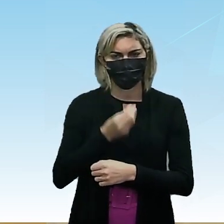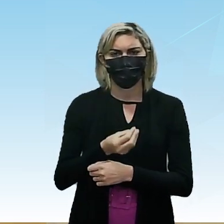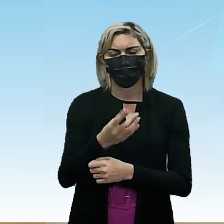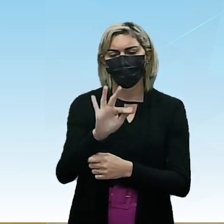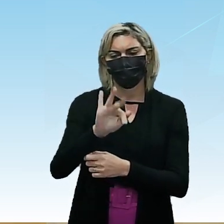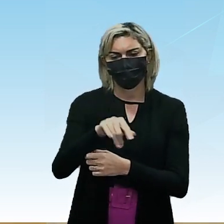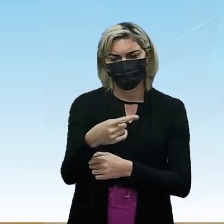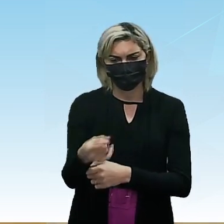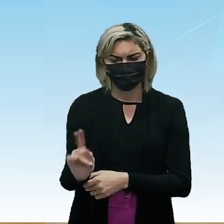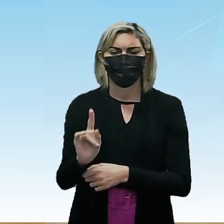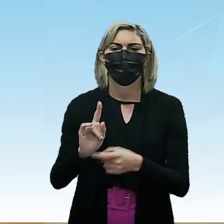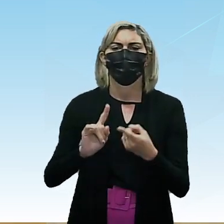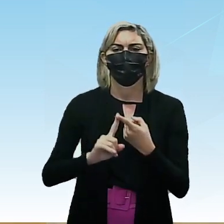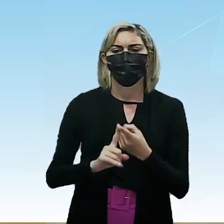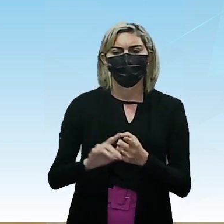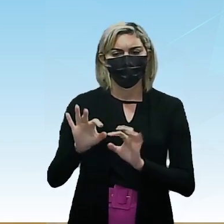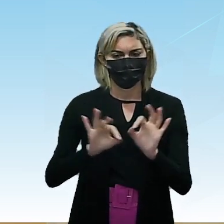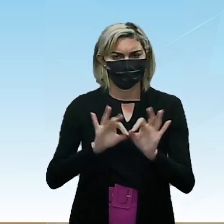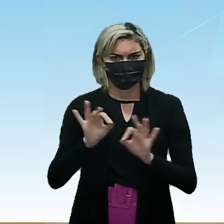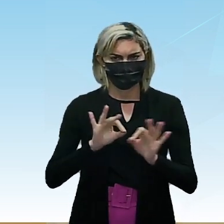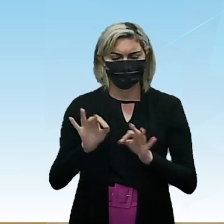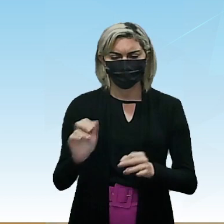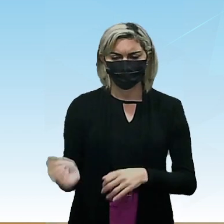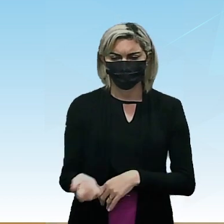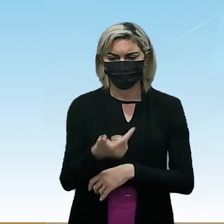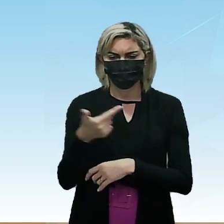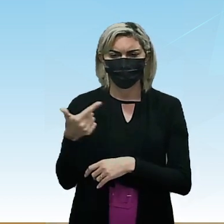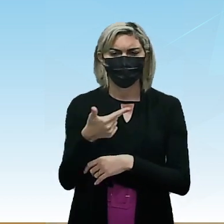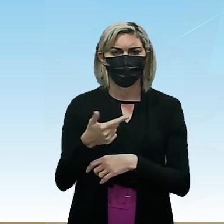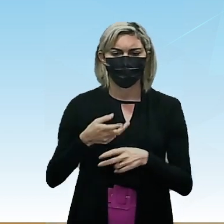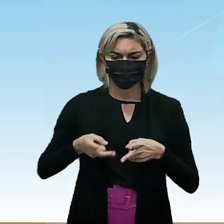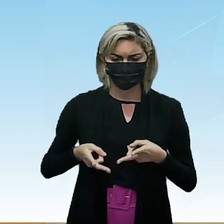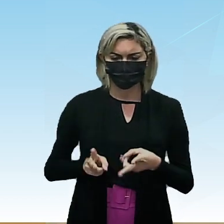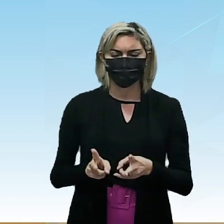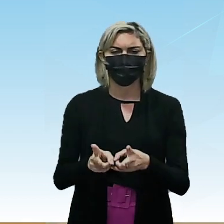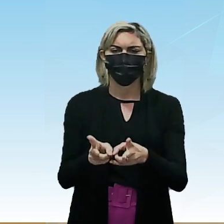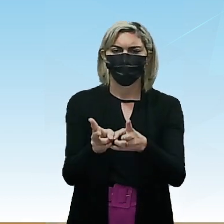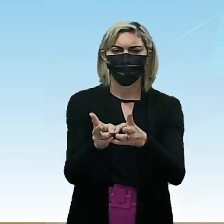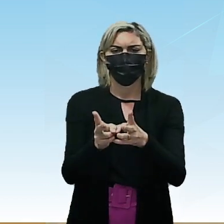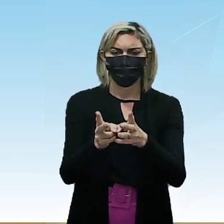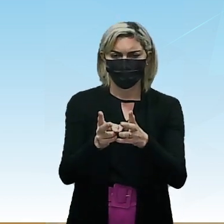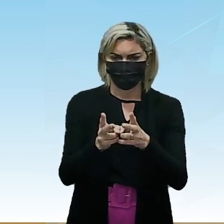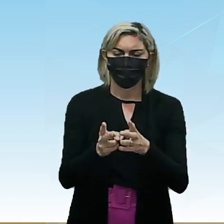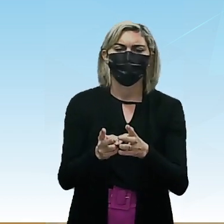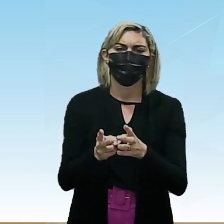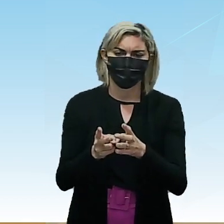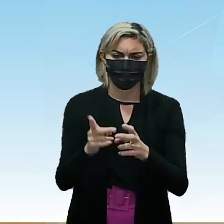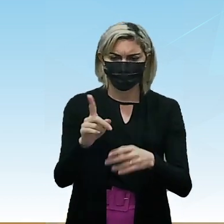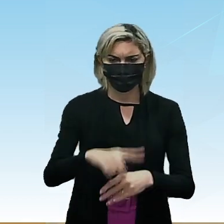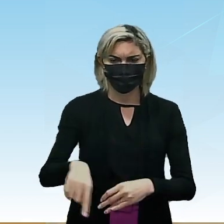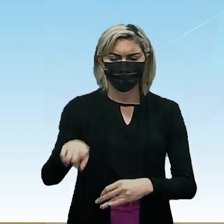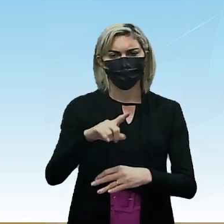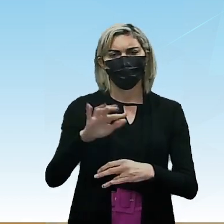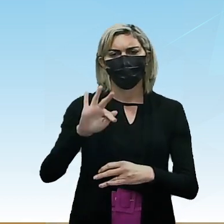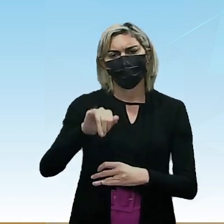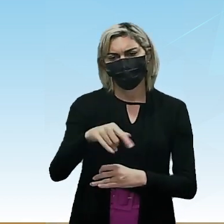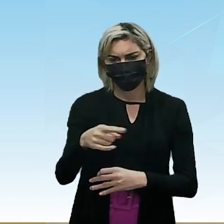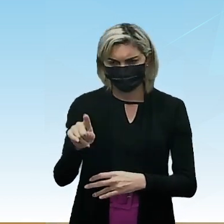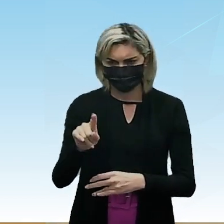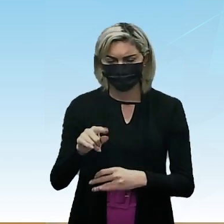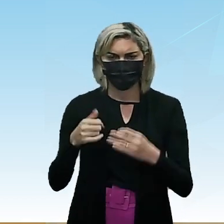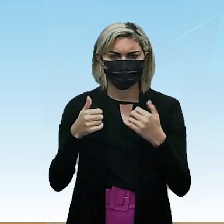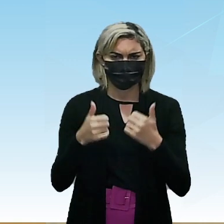funções oxigenadas E na parte 2 A gente vai dar continuidade A essas funções